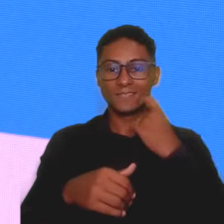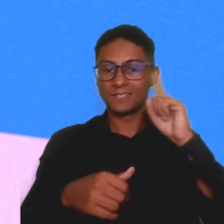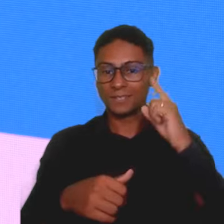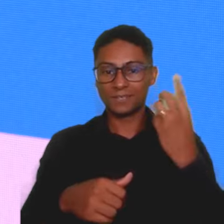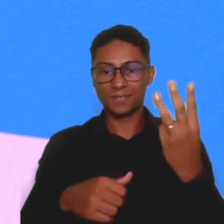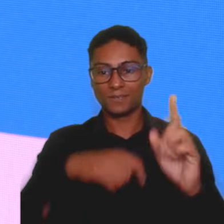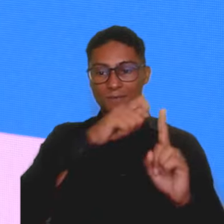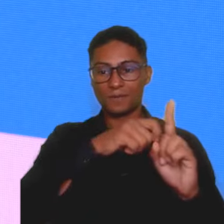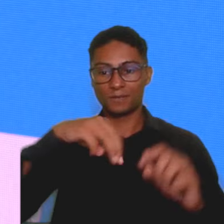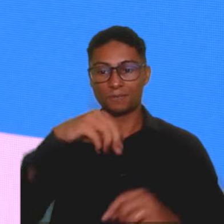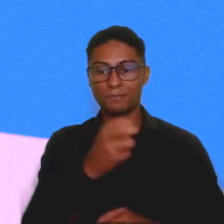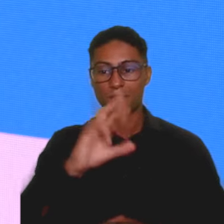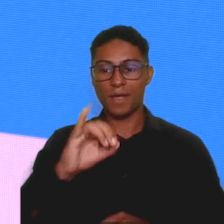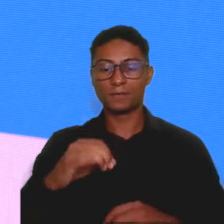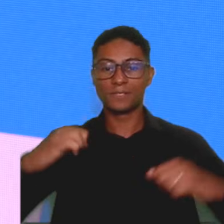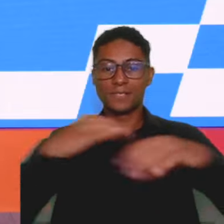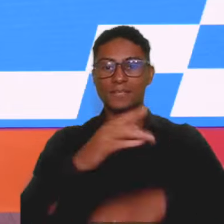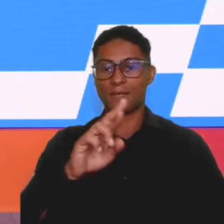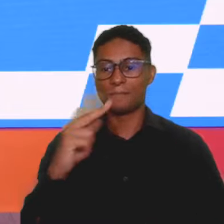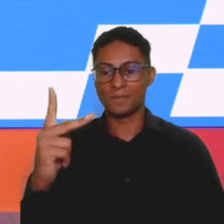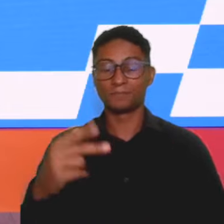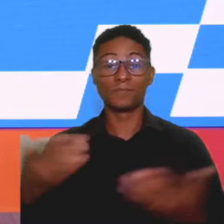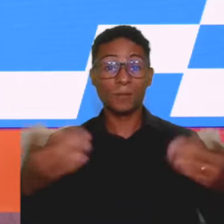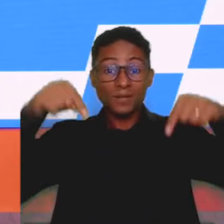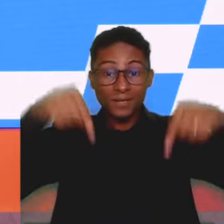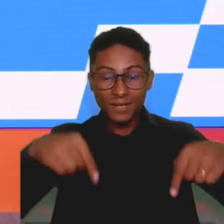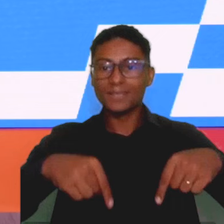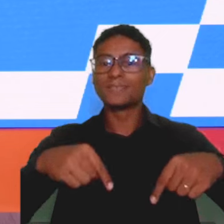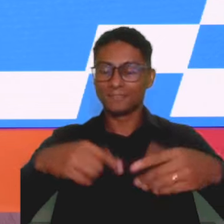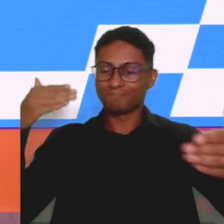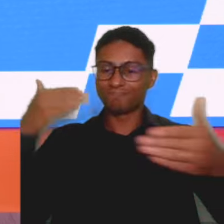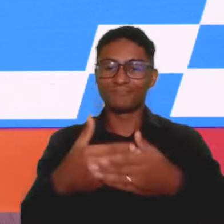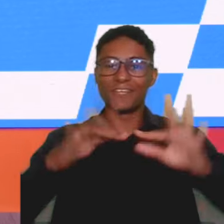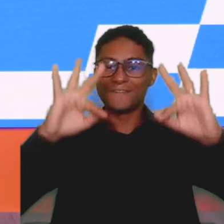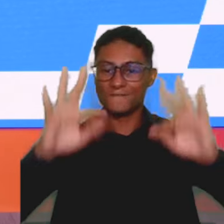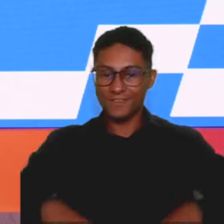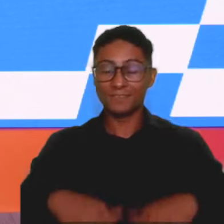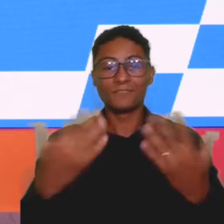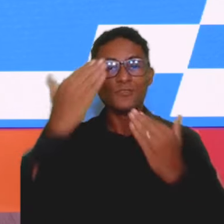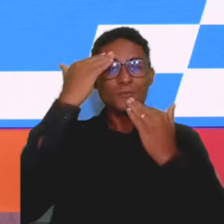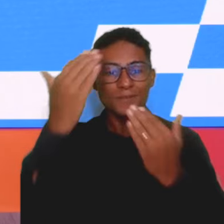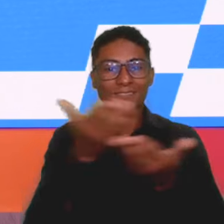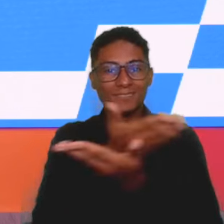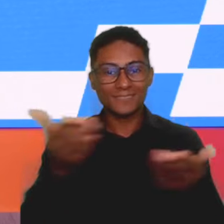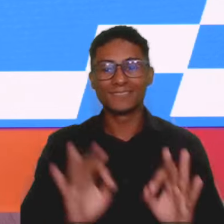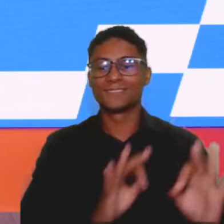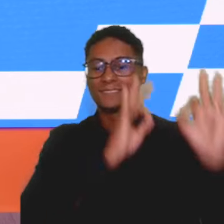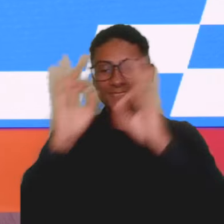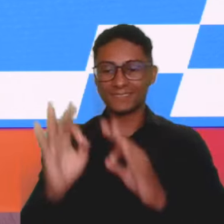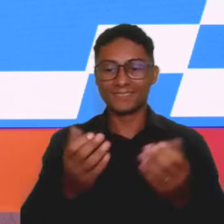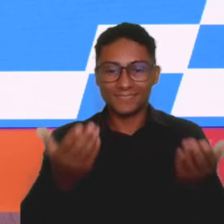maio, em Ribeirão Preto, no interior de São Paulo. Chegamos ao fim de mais um SEBRAE São Paulo Notícias. Obrigada por acompanhar